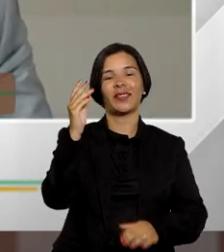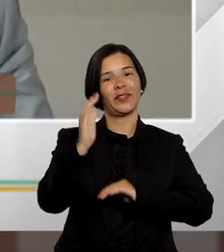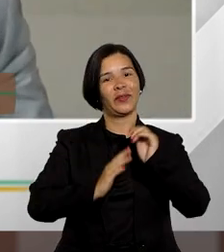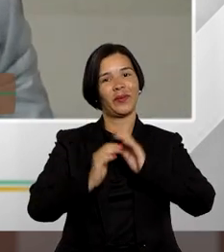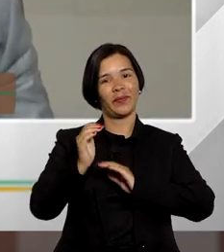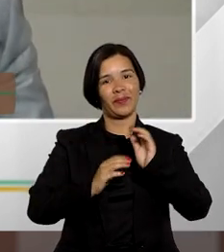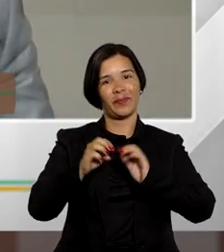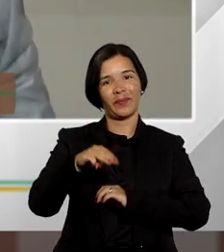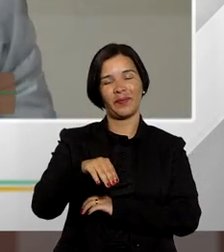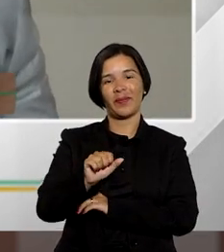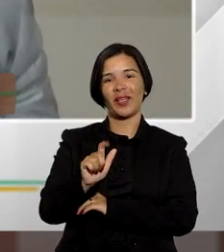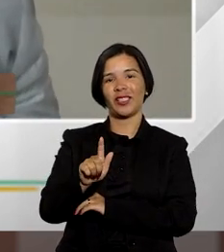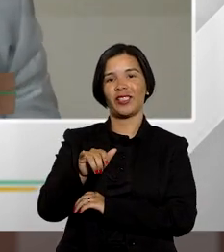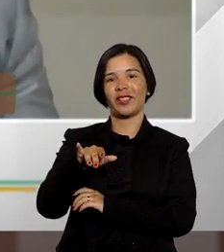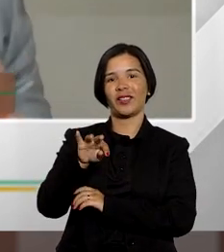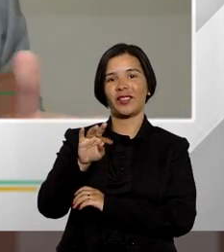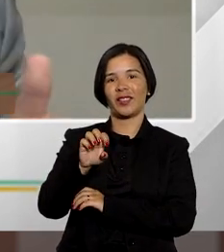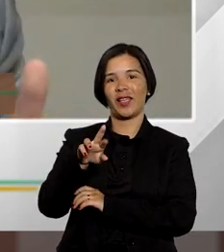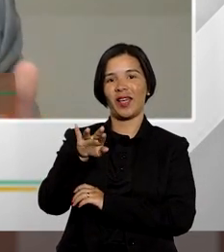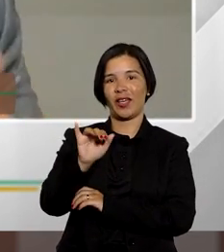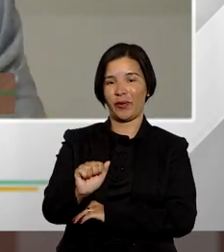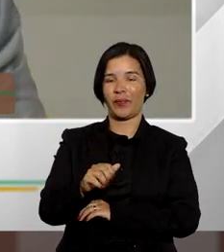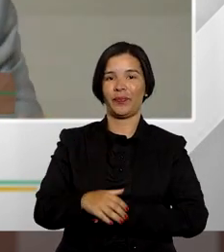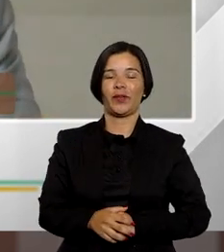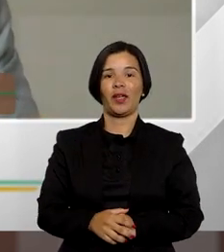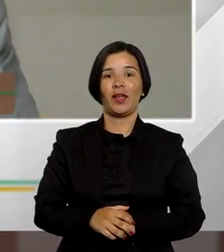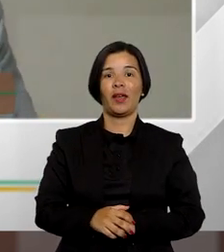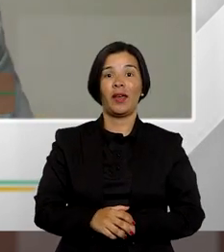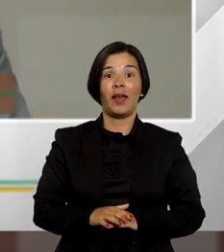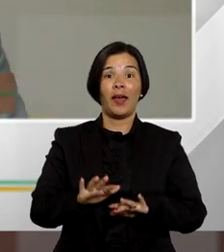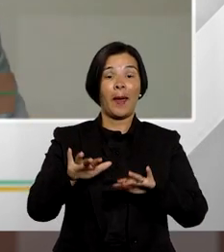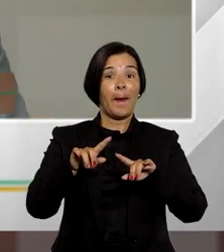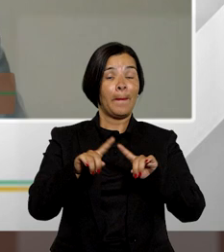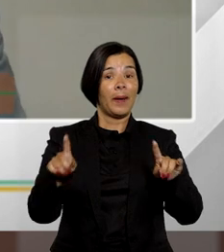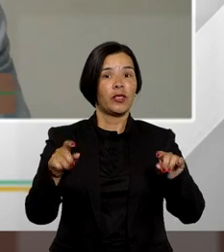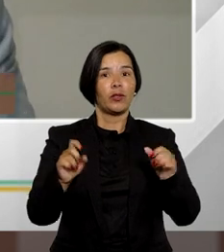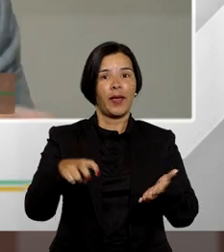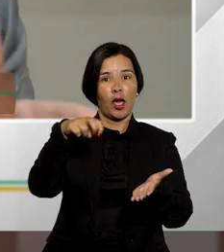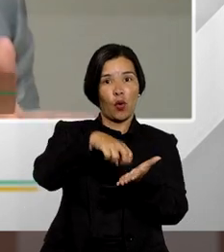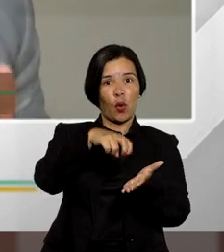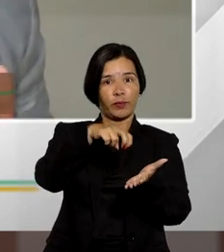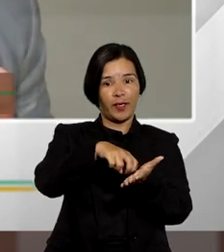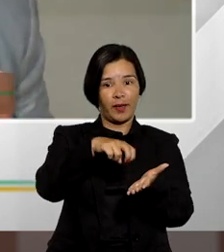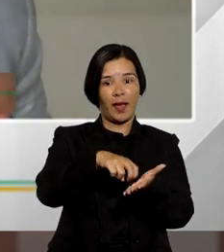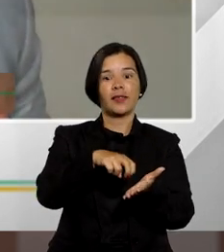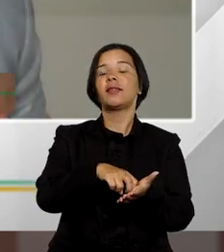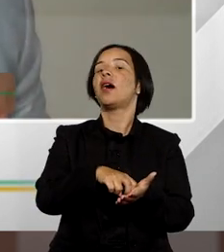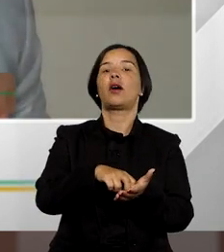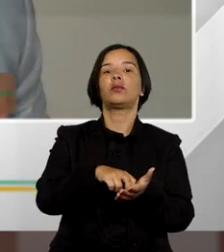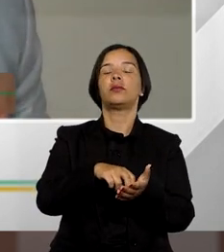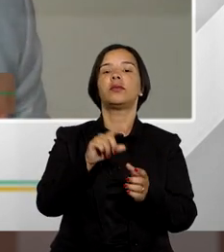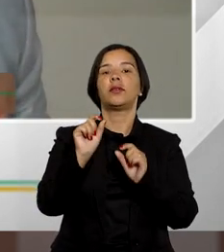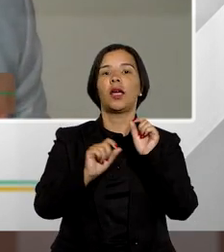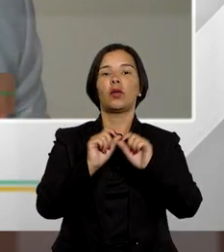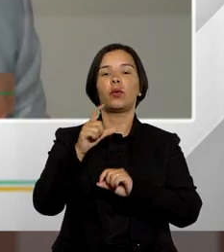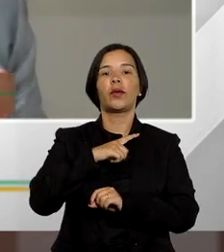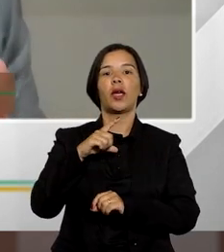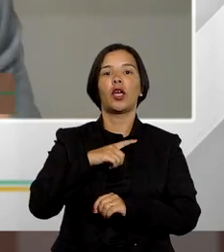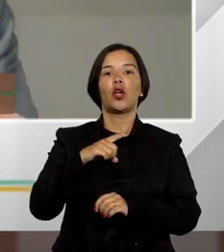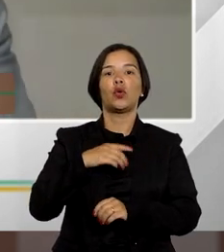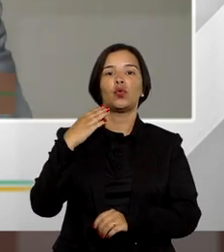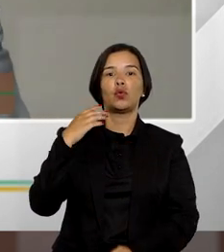porém porém geralmente nesse tipo de condenação há também a condenação de juros de mora